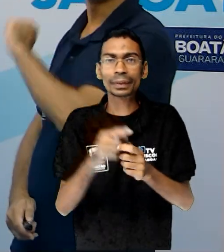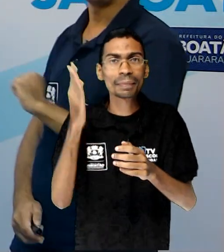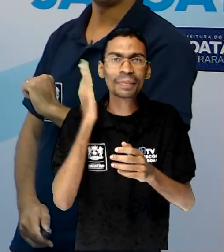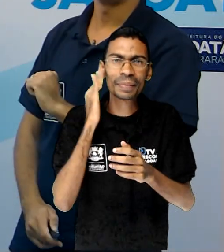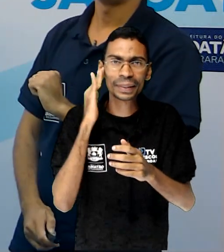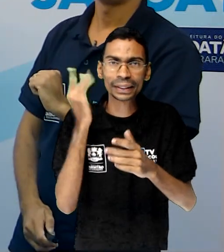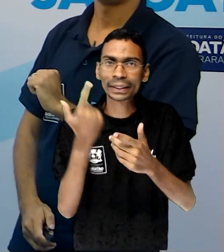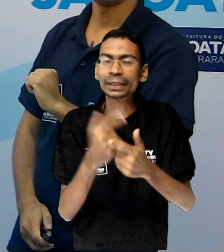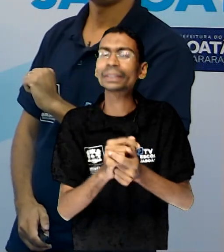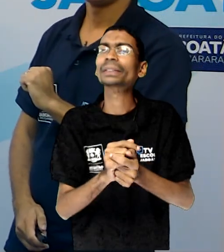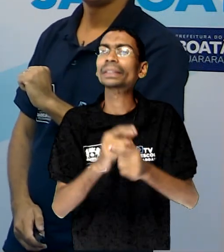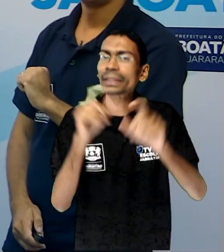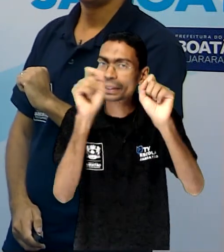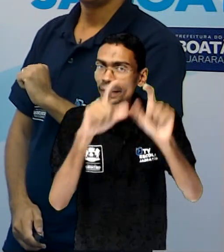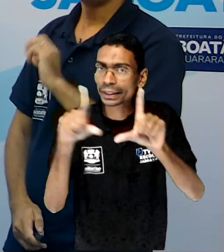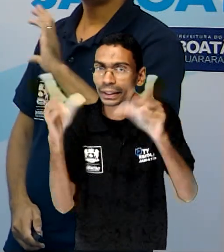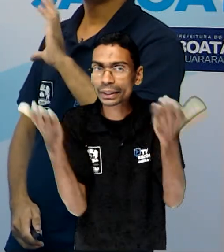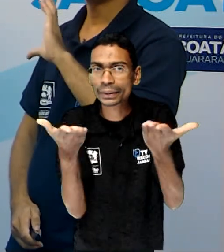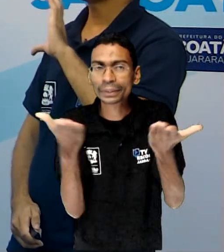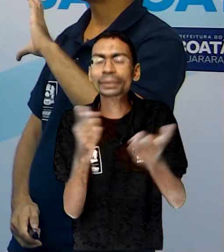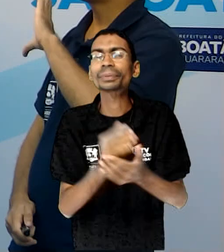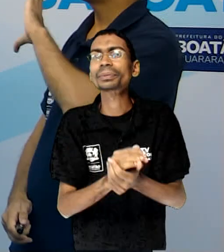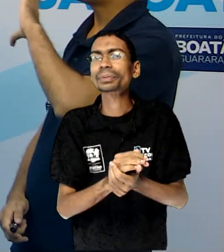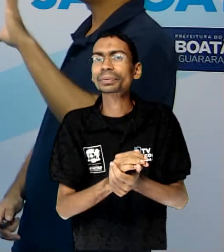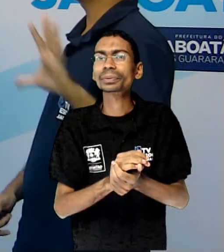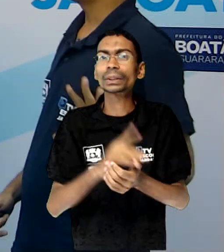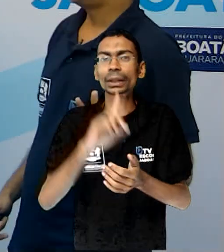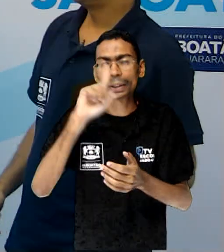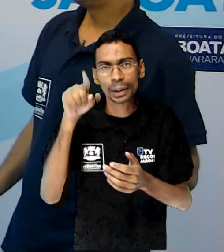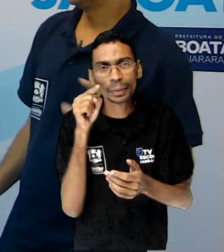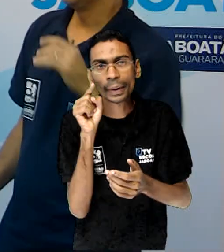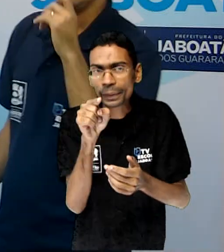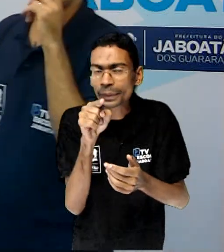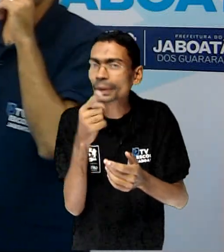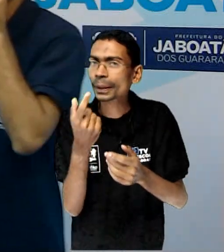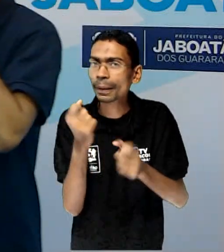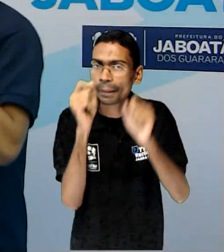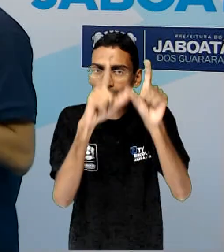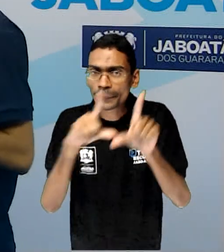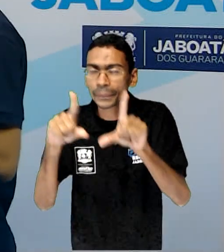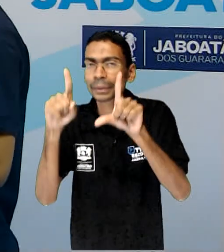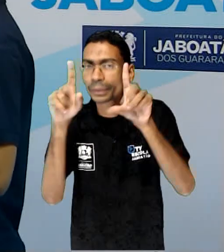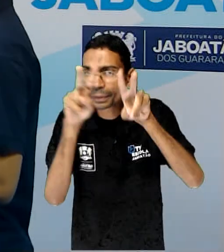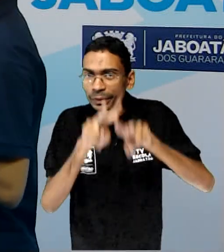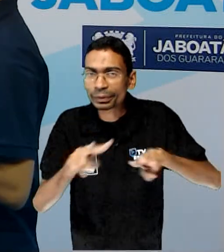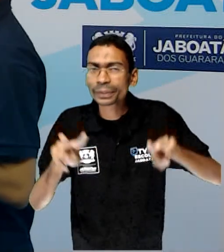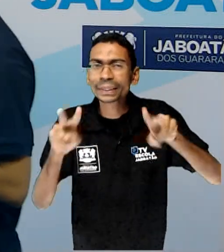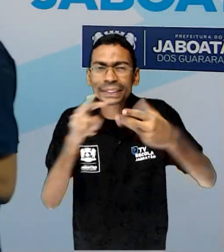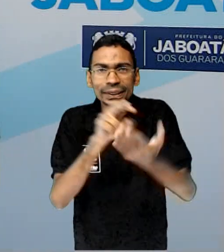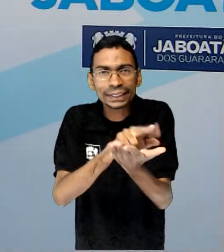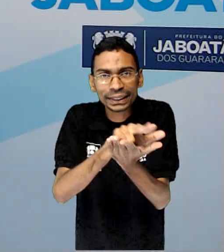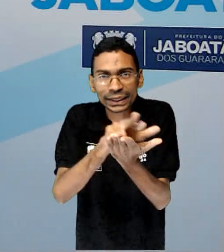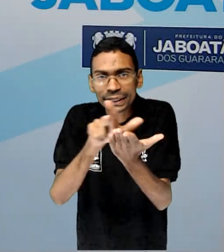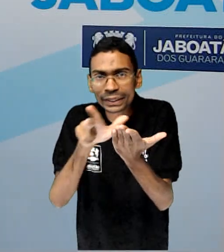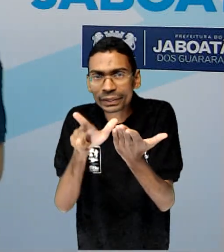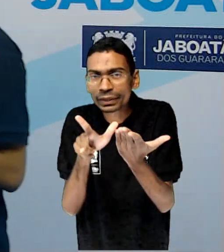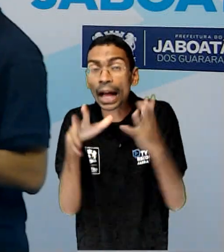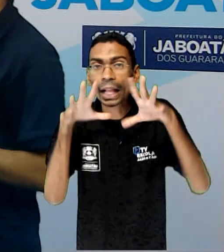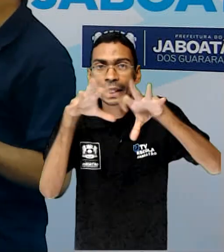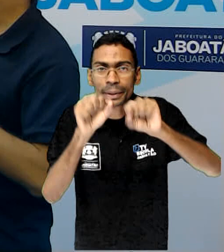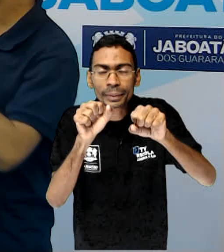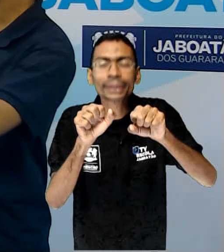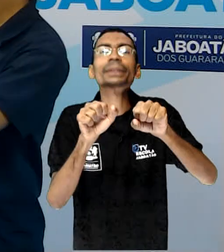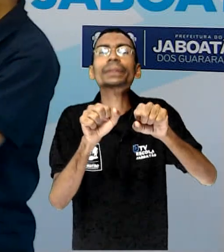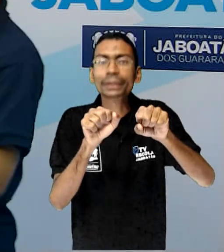é pecuária? Primeiro a gente vai ver essa imagem aí. Essa imagem tem vários animais, né? Como vocês estão